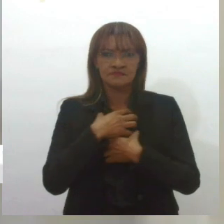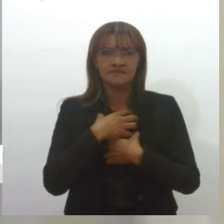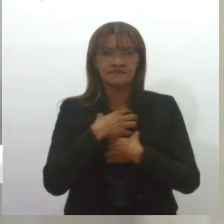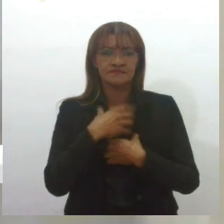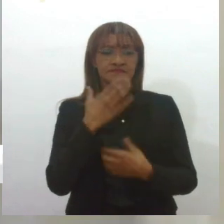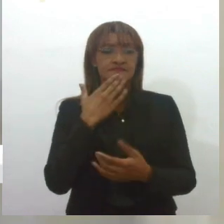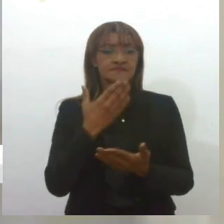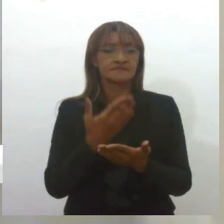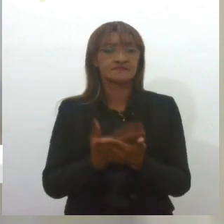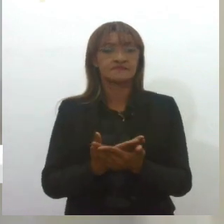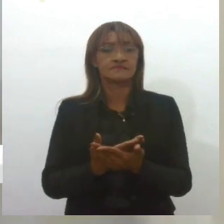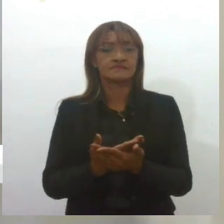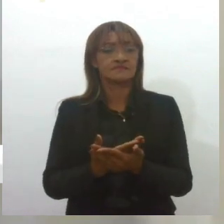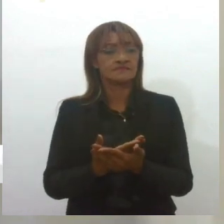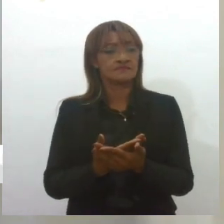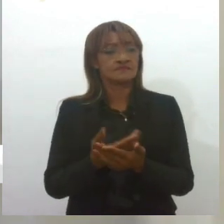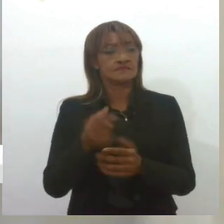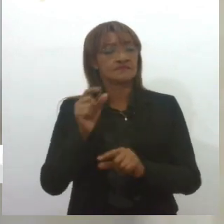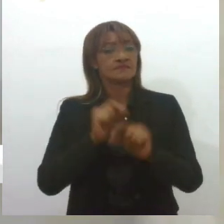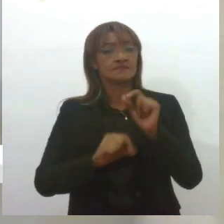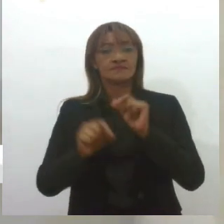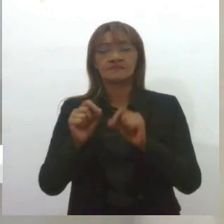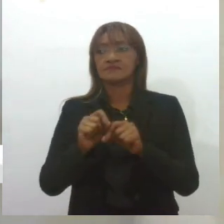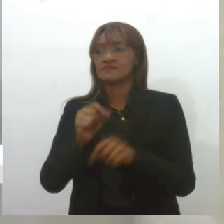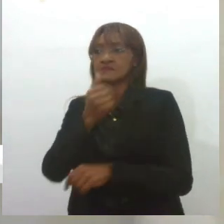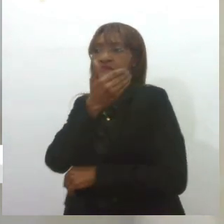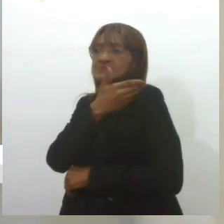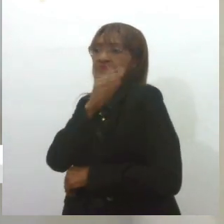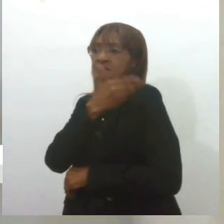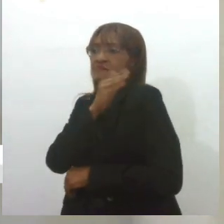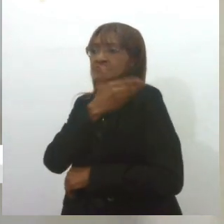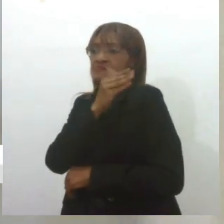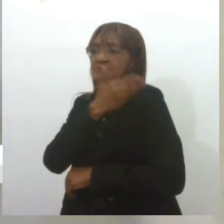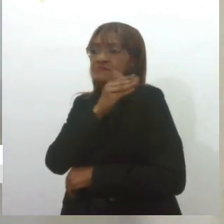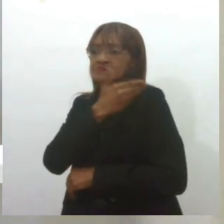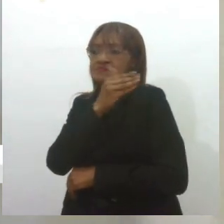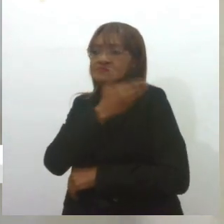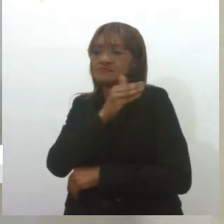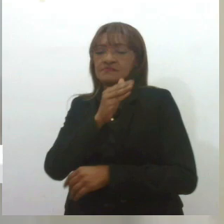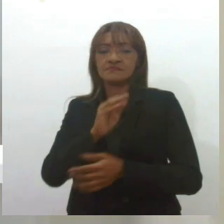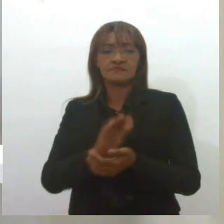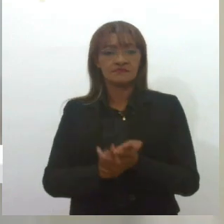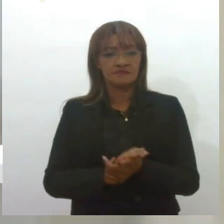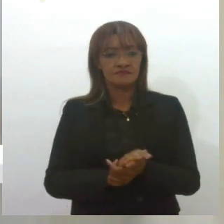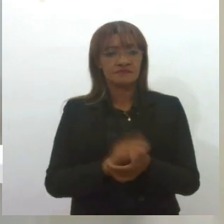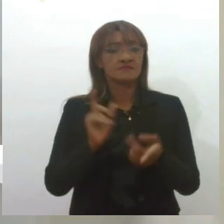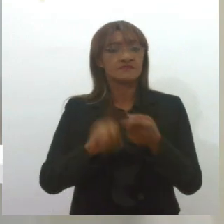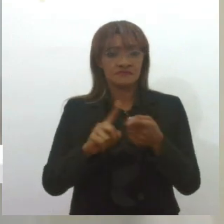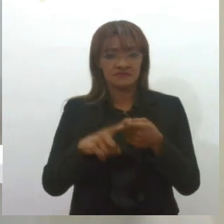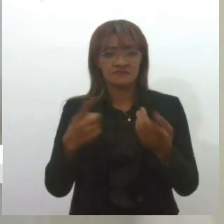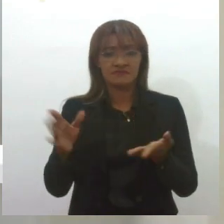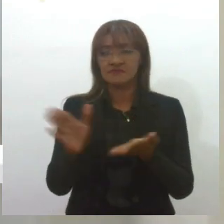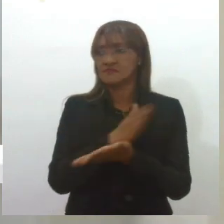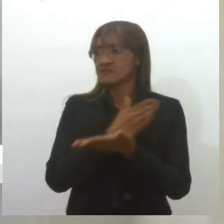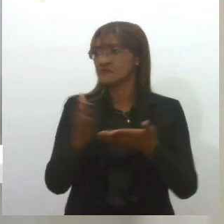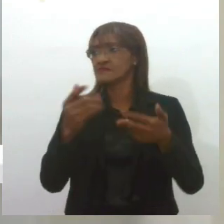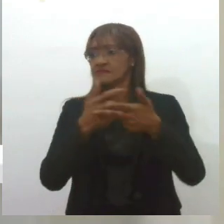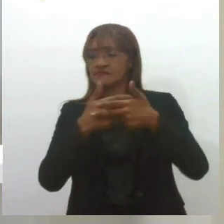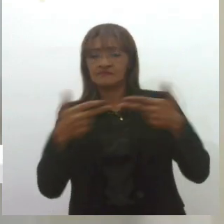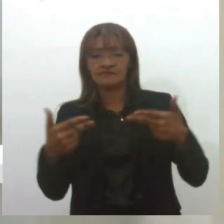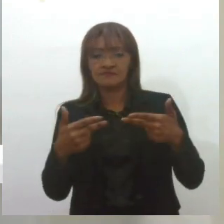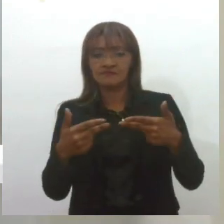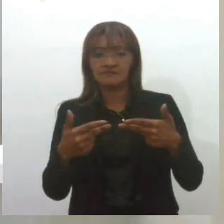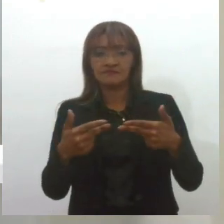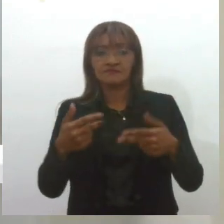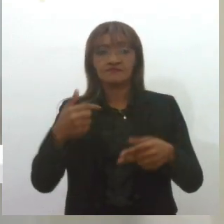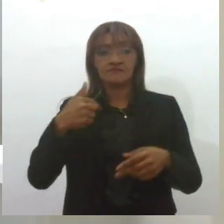com relação à discriminação, com relação à exclusão de algumas situações, foi quando eu